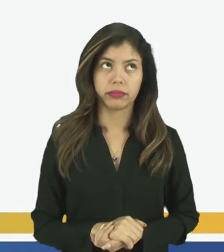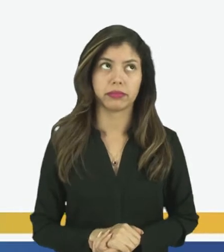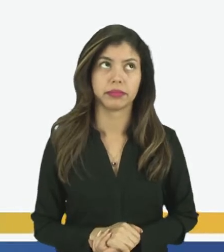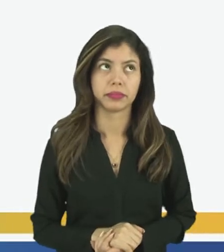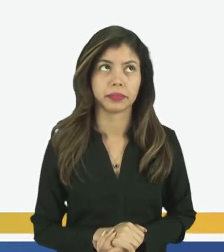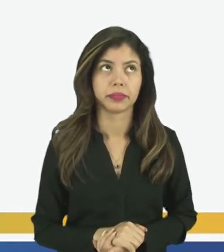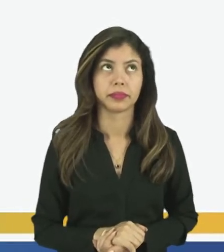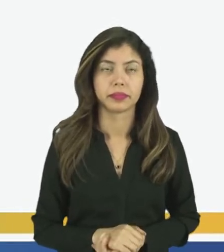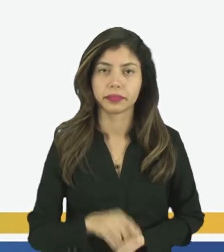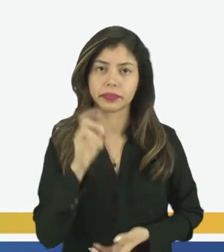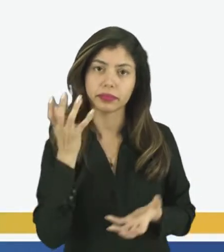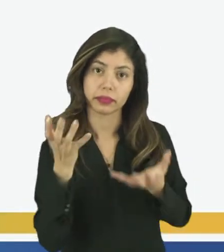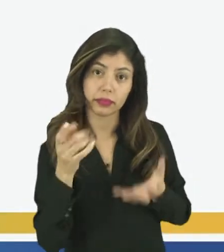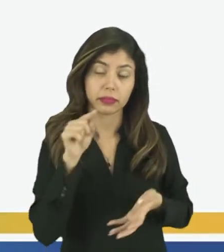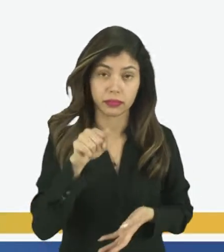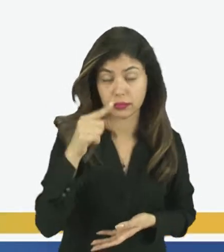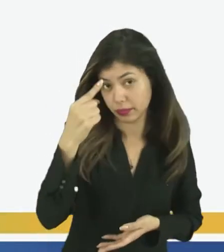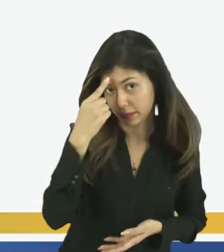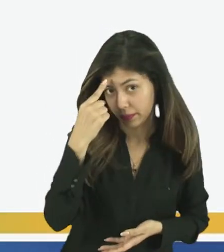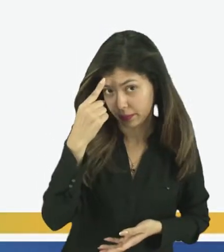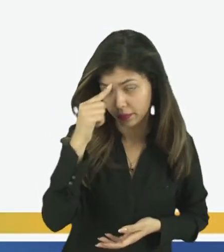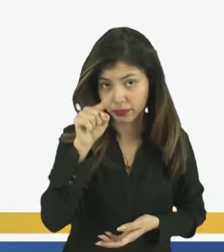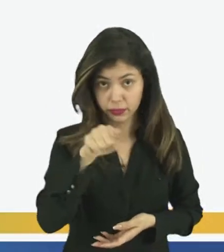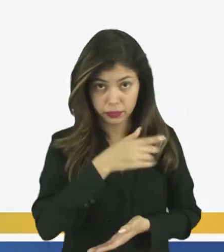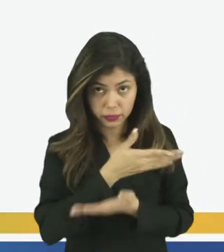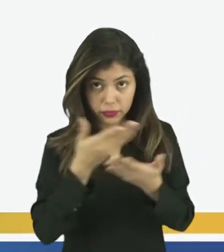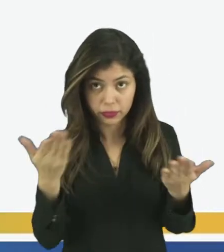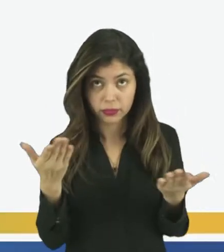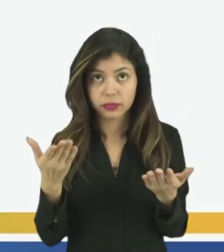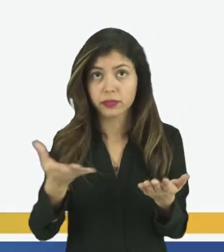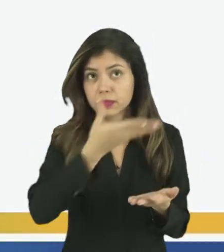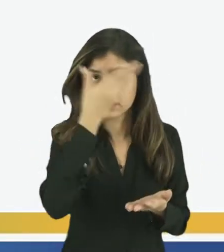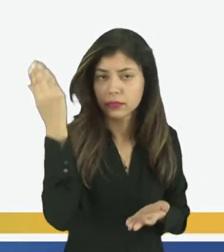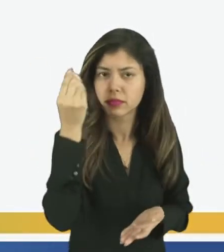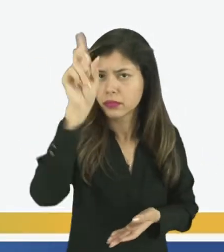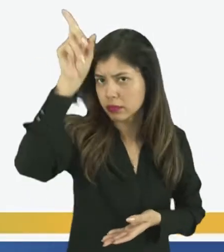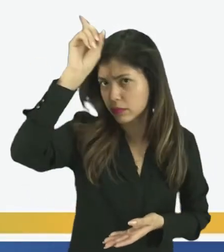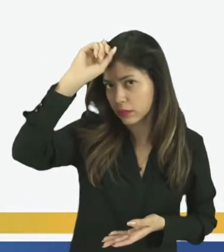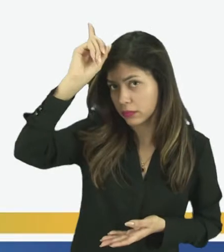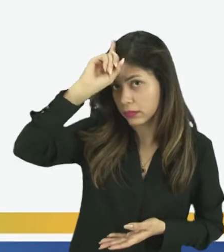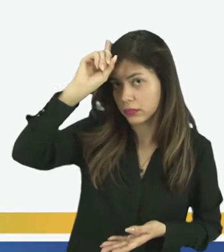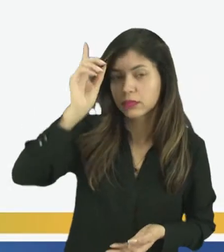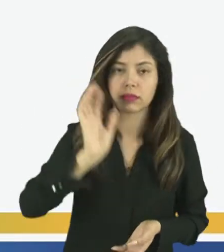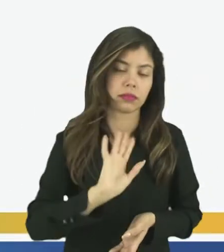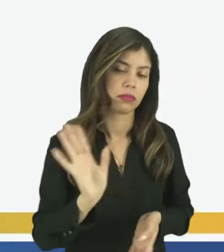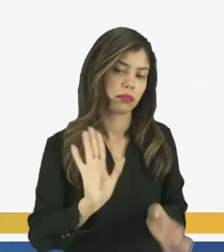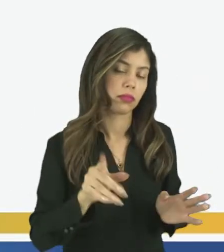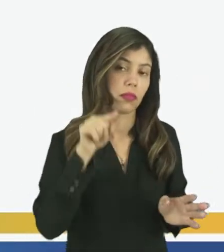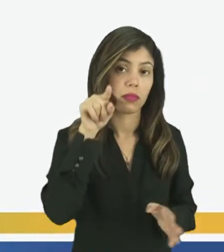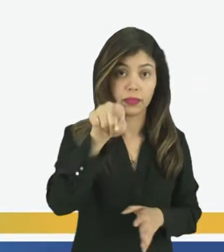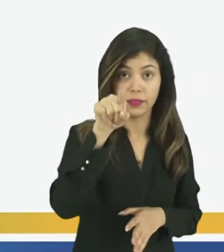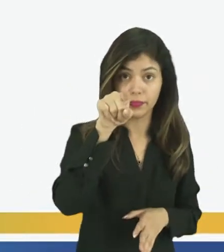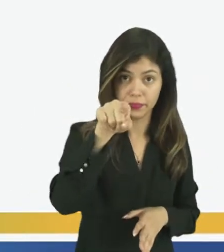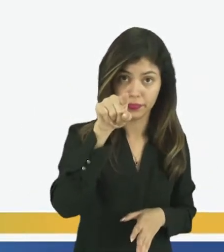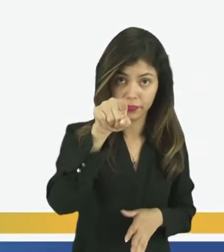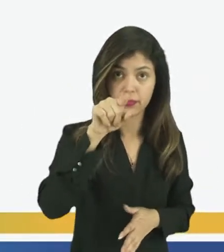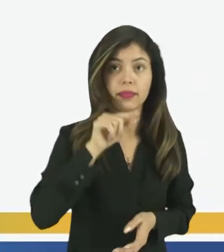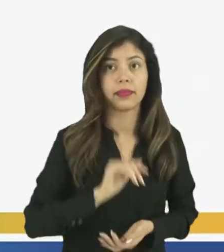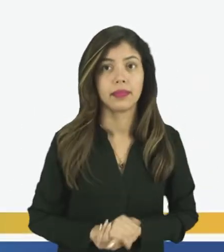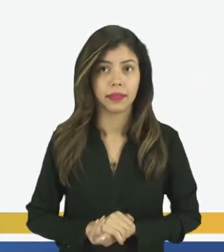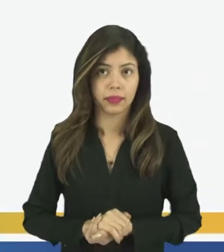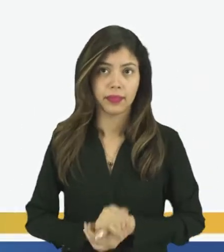Agora eu quero que vocês imaginem vocês. Vamos esquecer os adultos, vamos pensar o que vocês